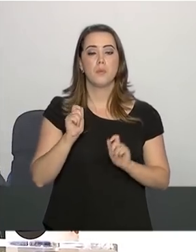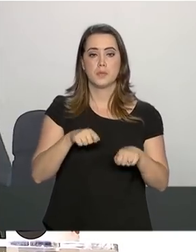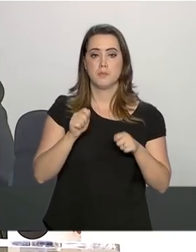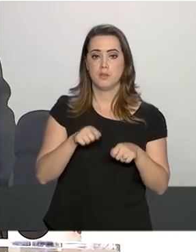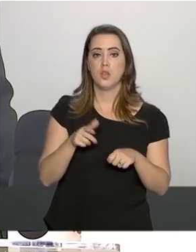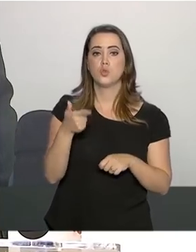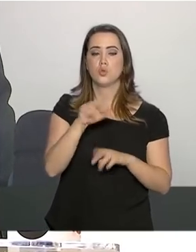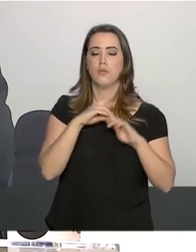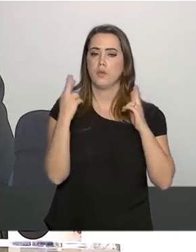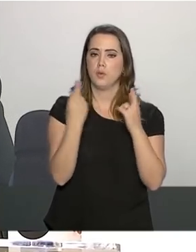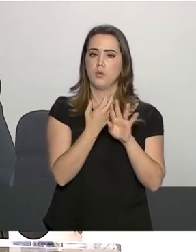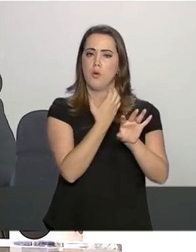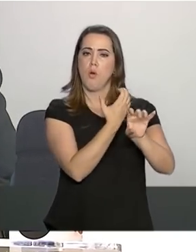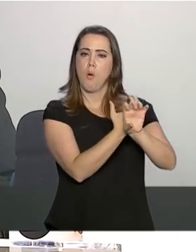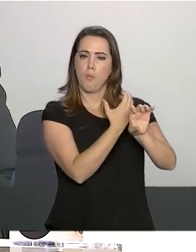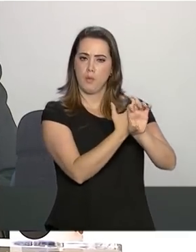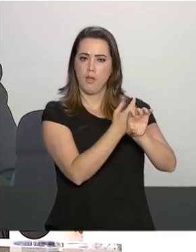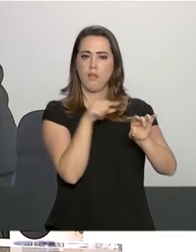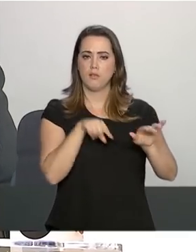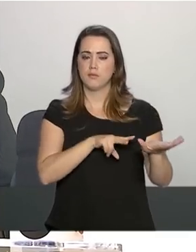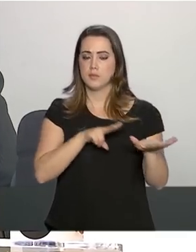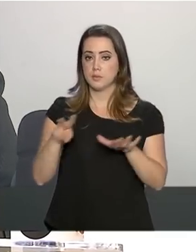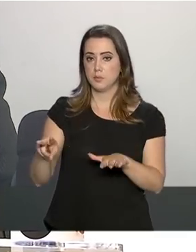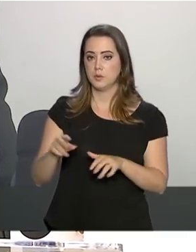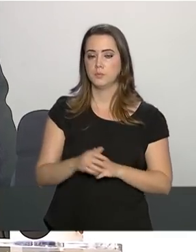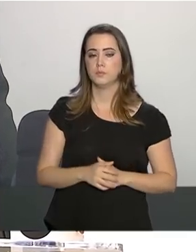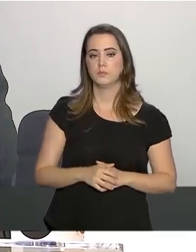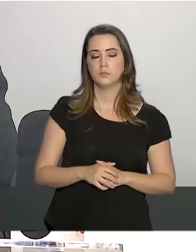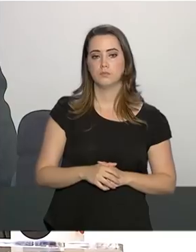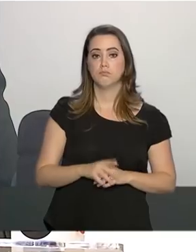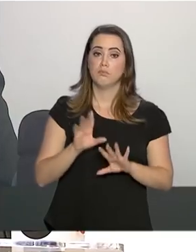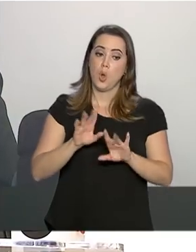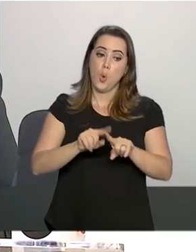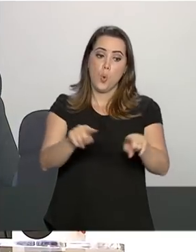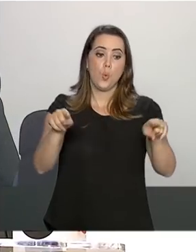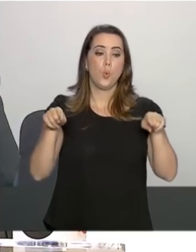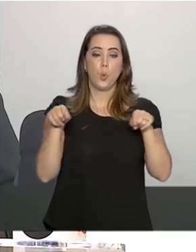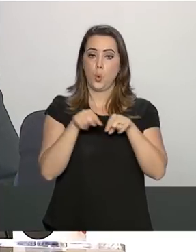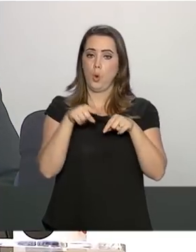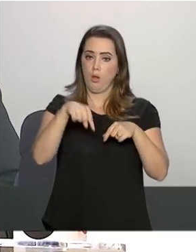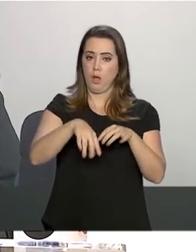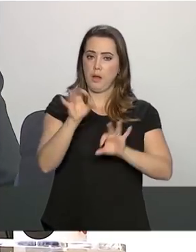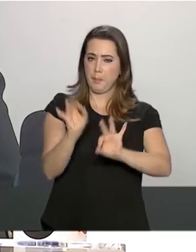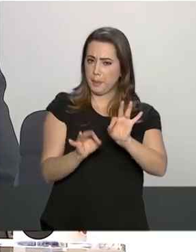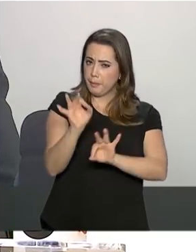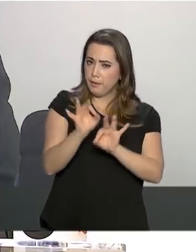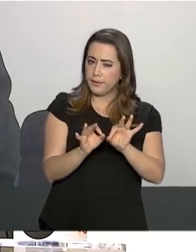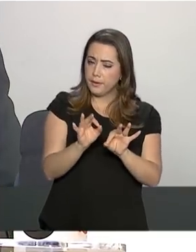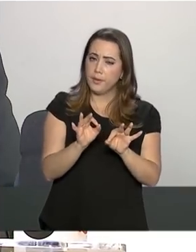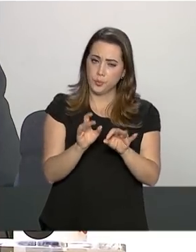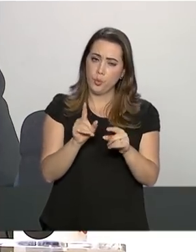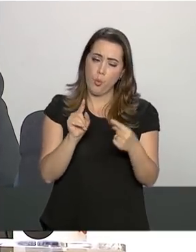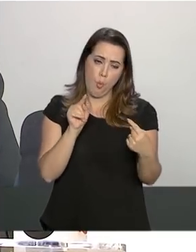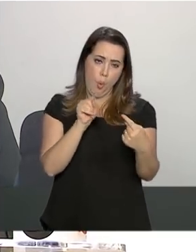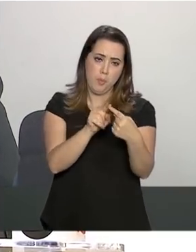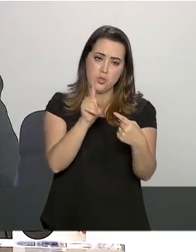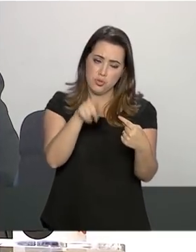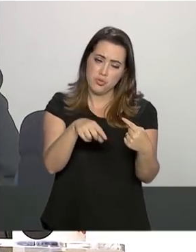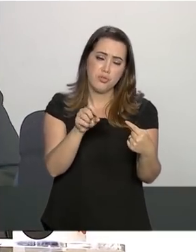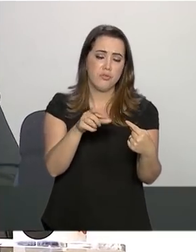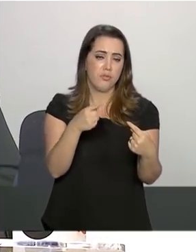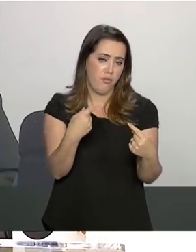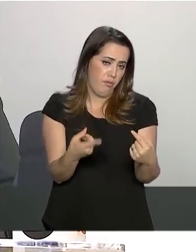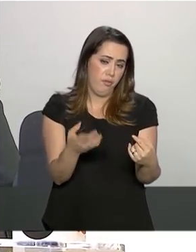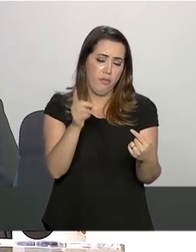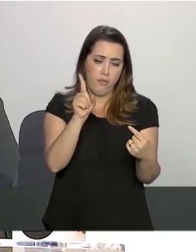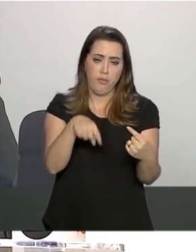videoconferência ainda essa semana? O estabelecimento do escritório tem essa finalidade. Se ele vai usar ou não o escritório vai